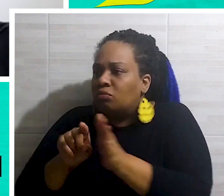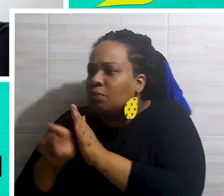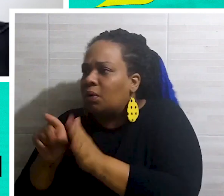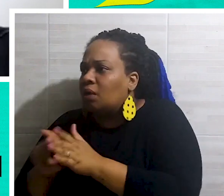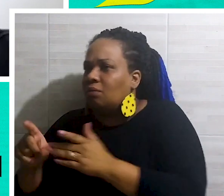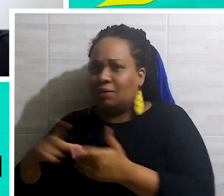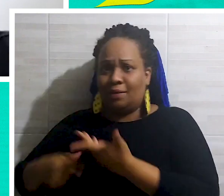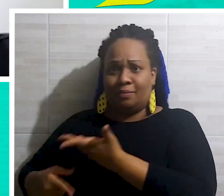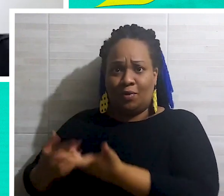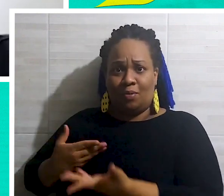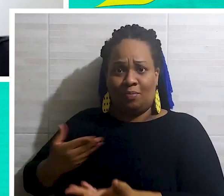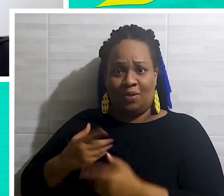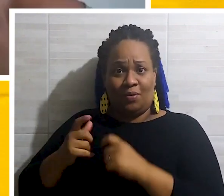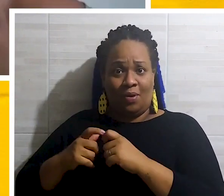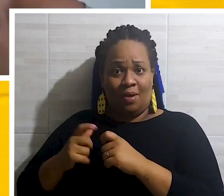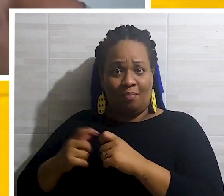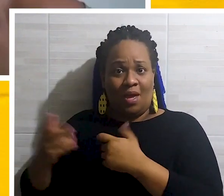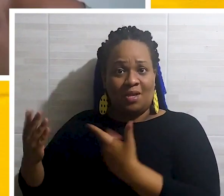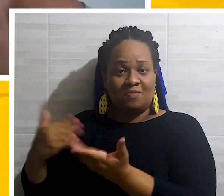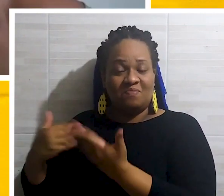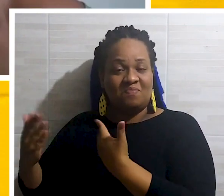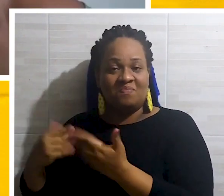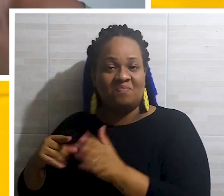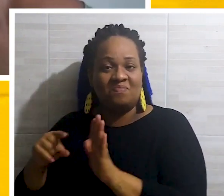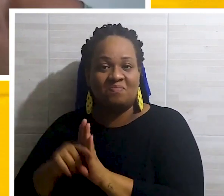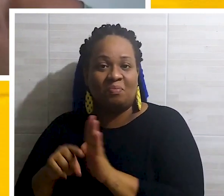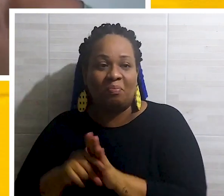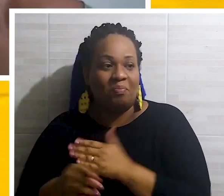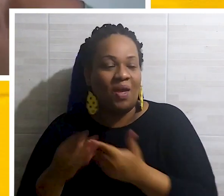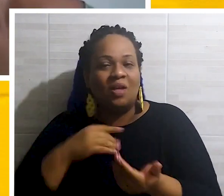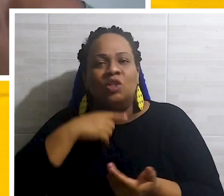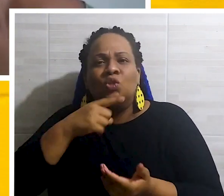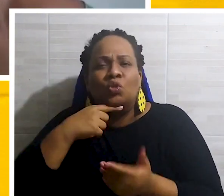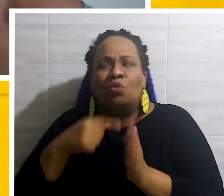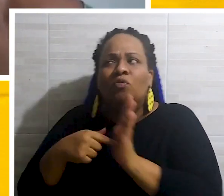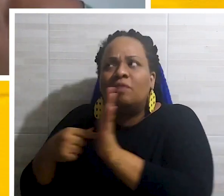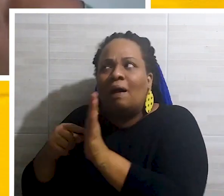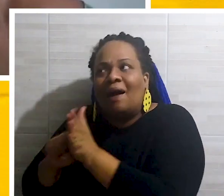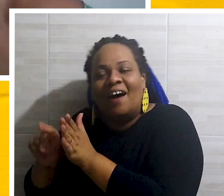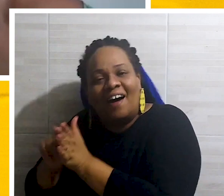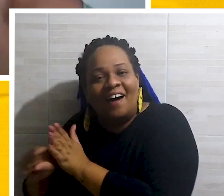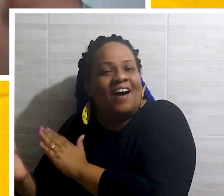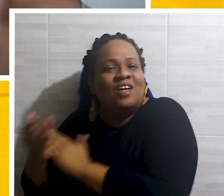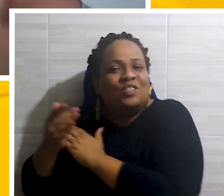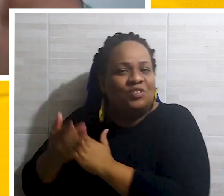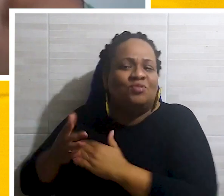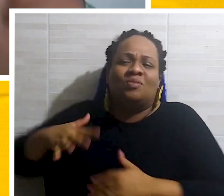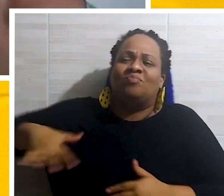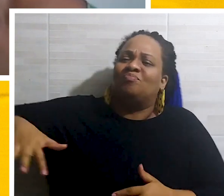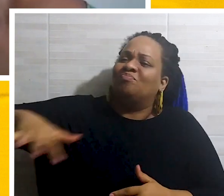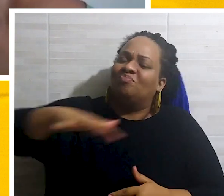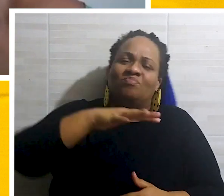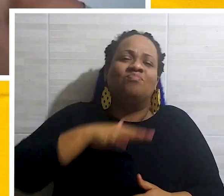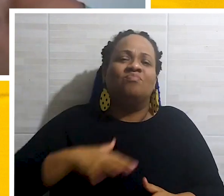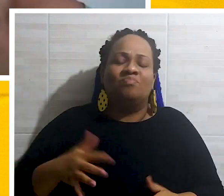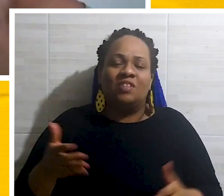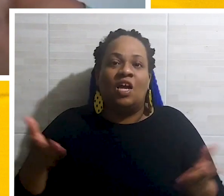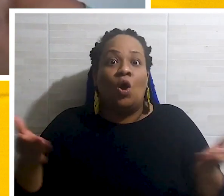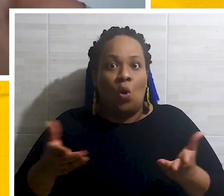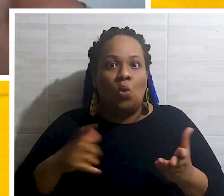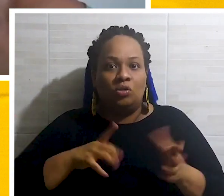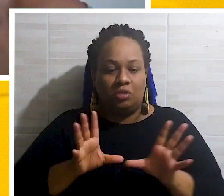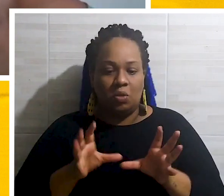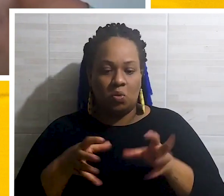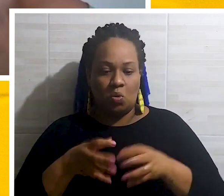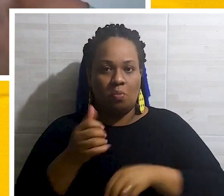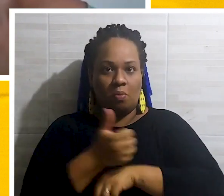diretamente ligadas ao projeto, né? Como médico, esse amigo meu mesmo sempre eu ligo para ele, perguntando, tirando dúvidas dos protocolos e tal. Mas tem